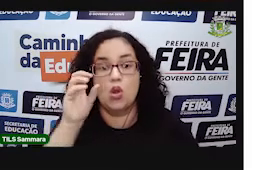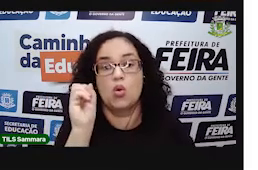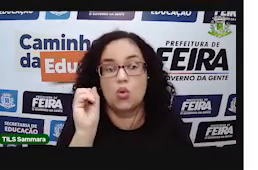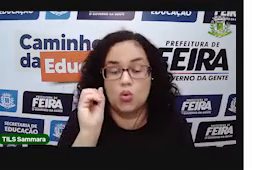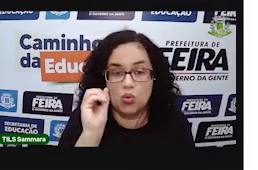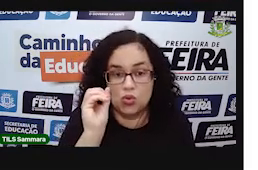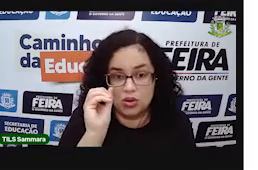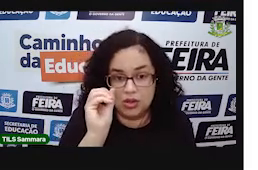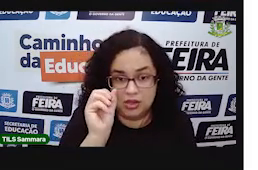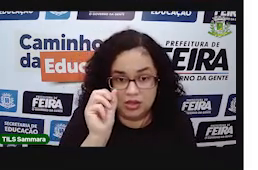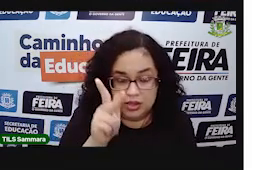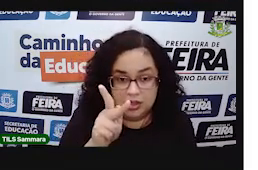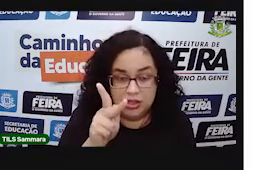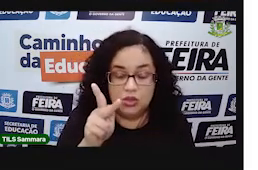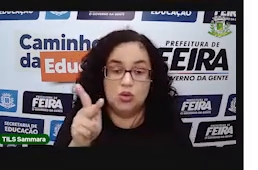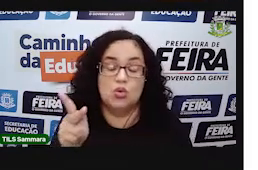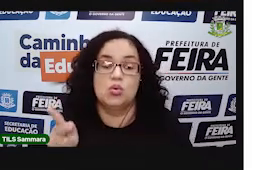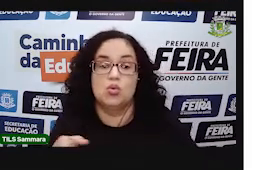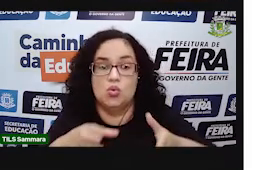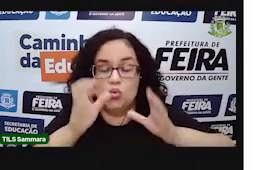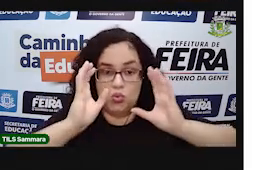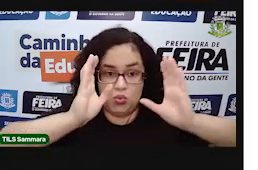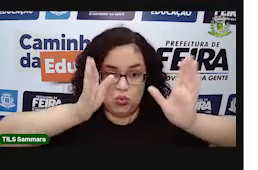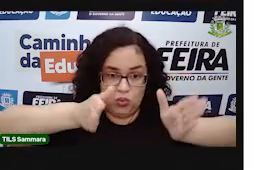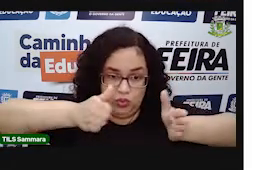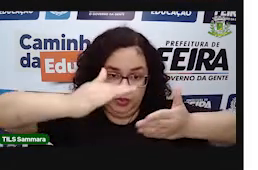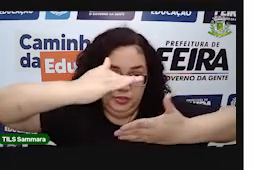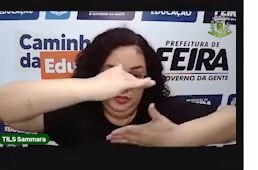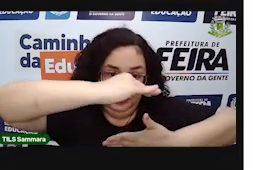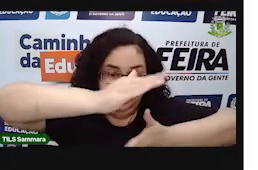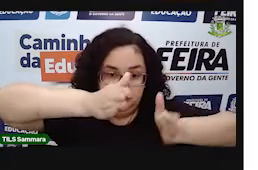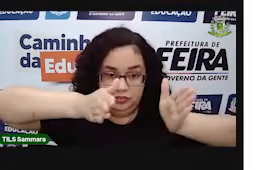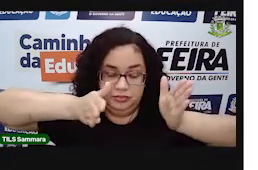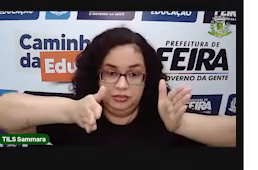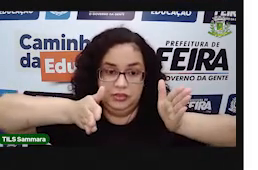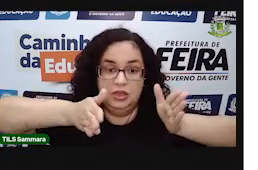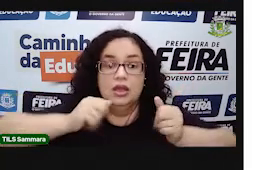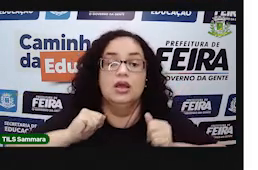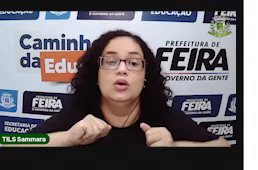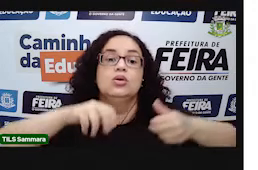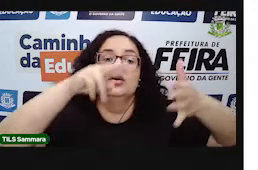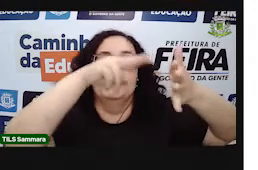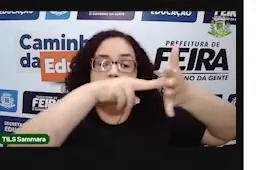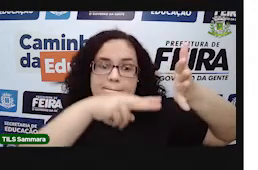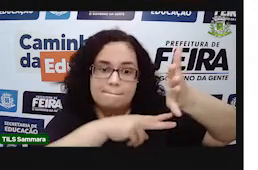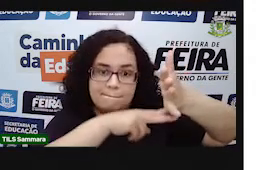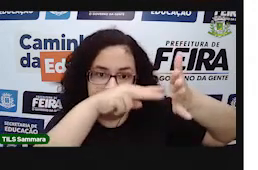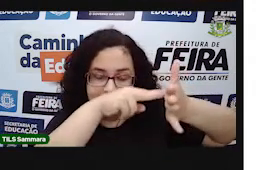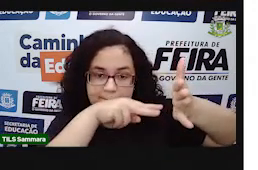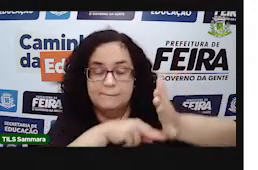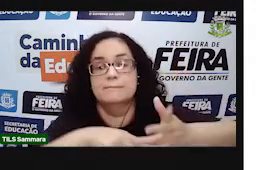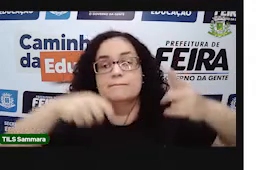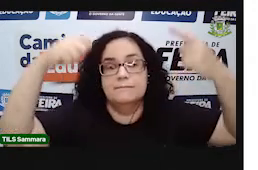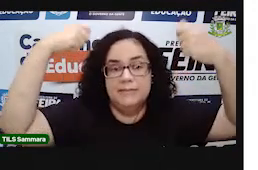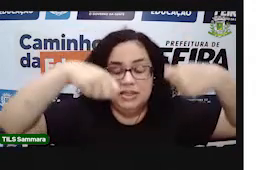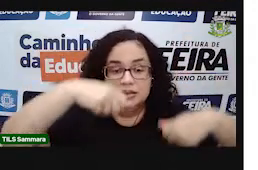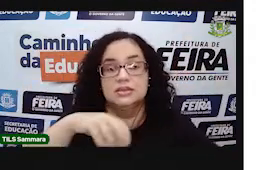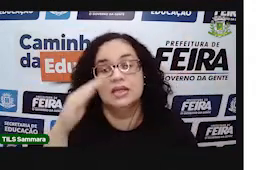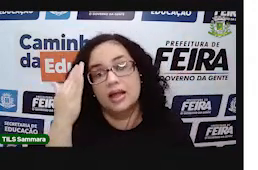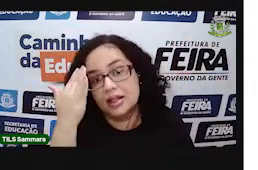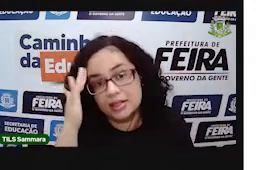partes lisas, tá bom? Que ele é chamado de cubo. E o cubo, ele é o prisma.